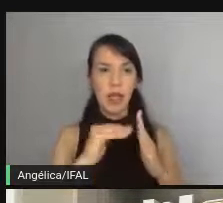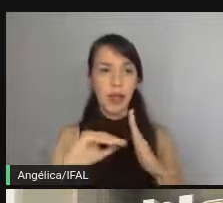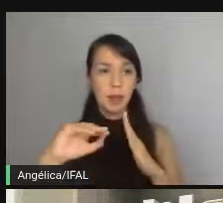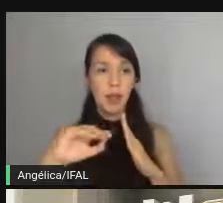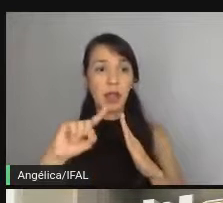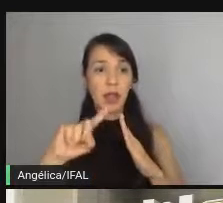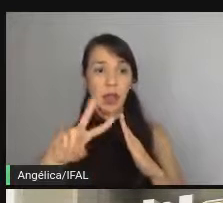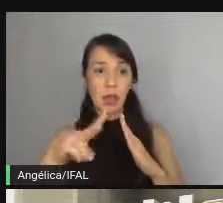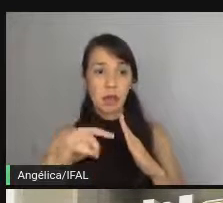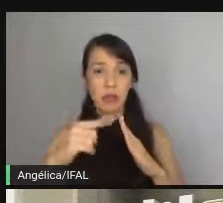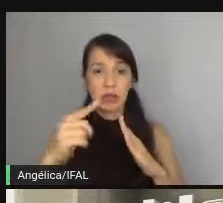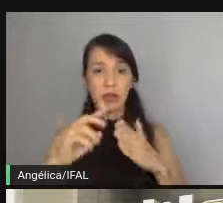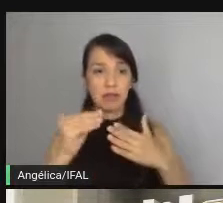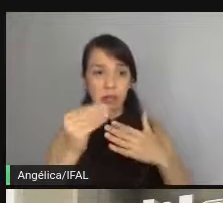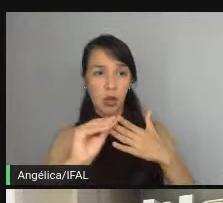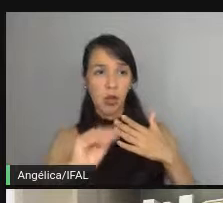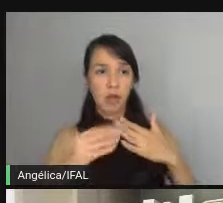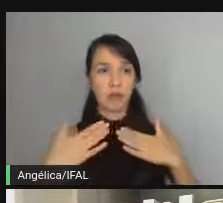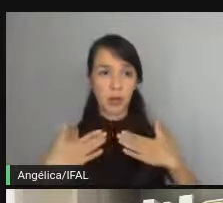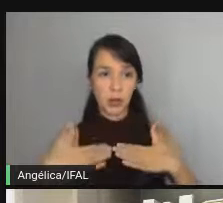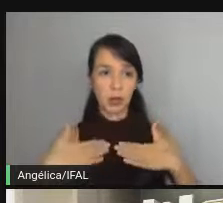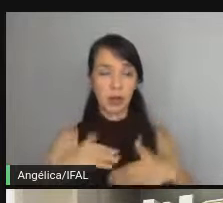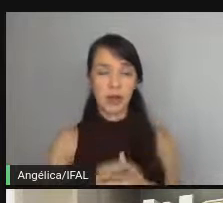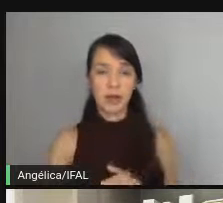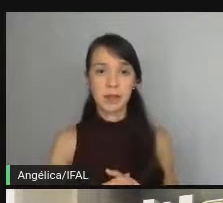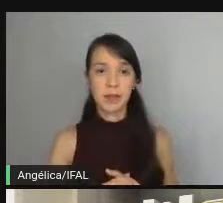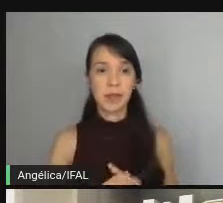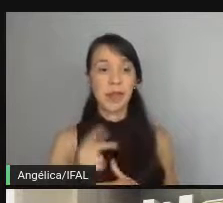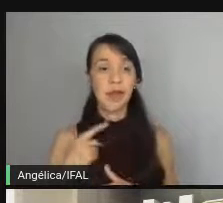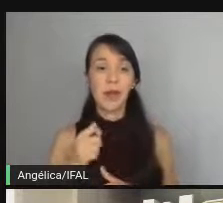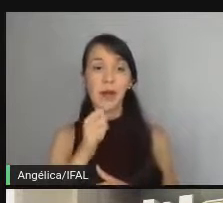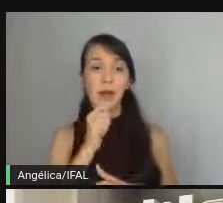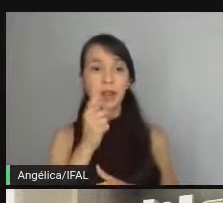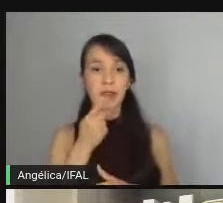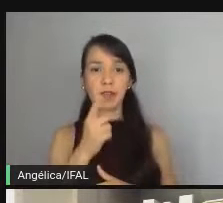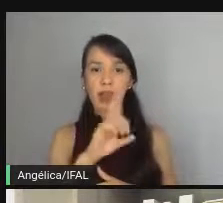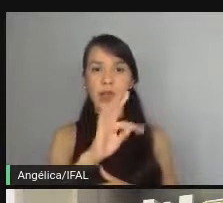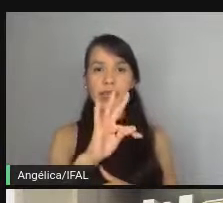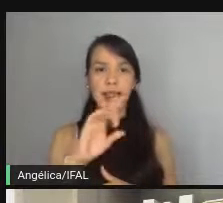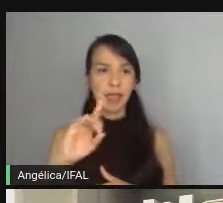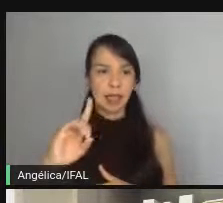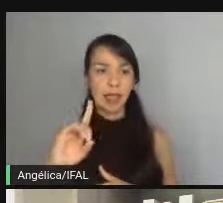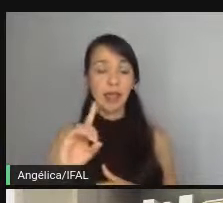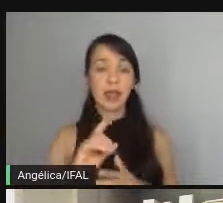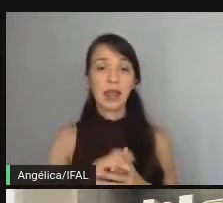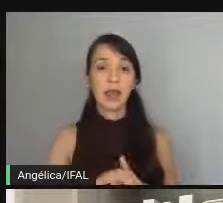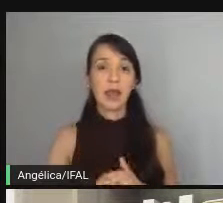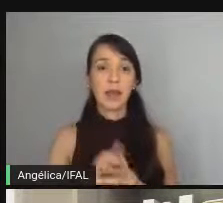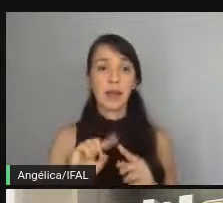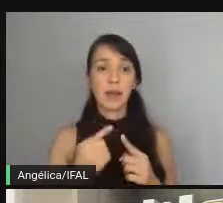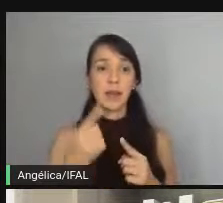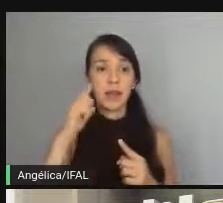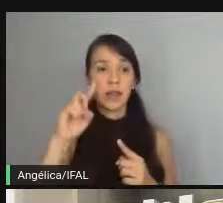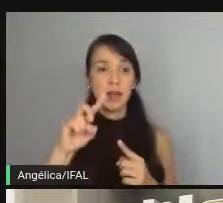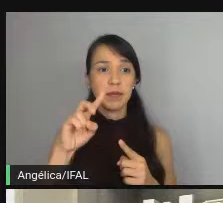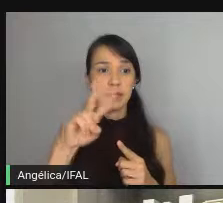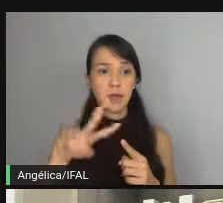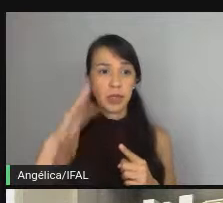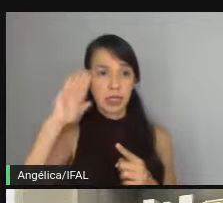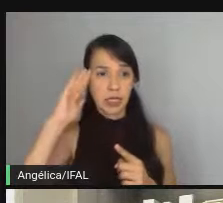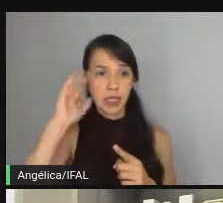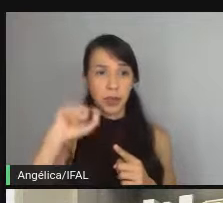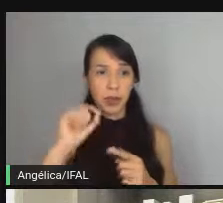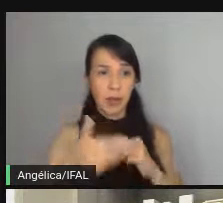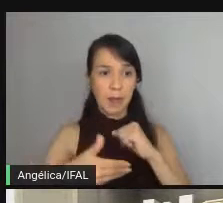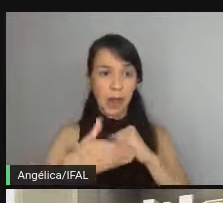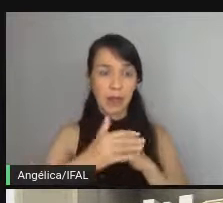depois ir implementando com calma. Beleza? Eu não falei ainda de TDD, então eu só vou dar um overview básico aqui do